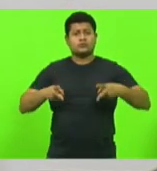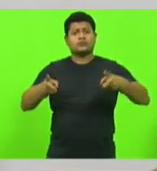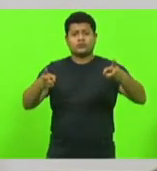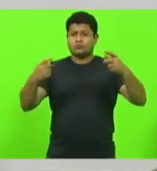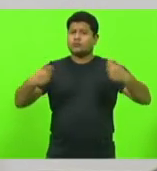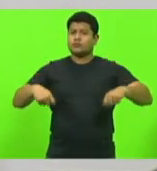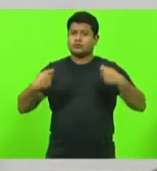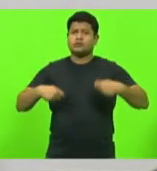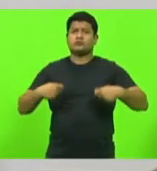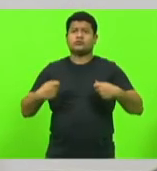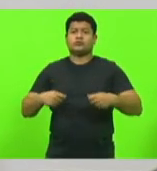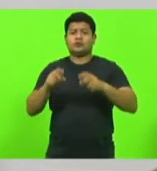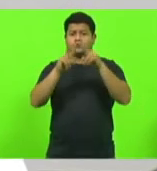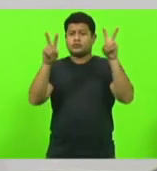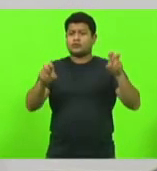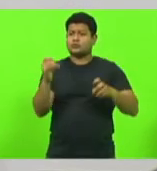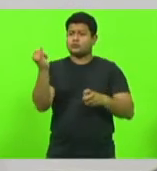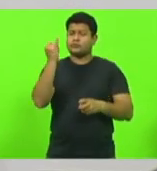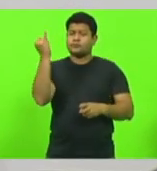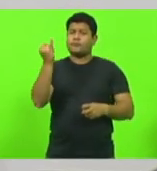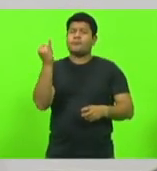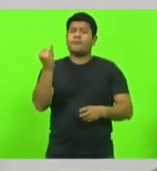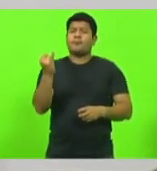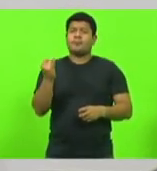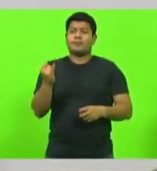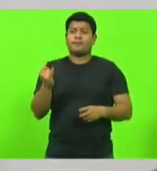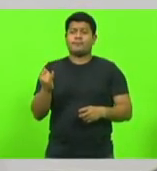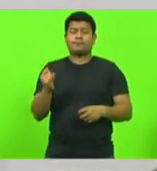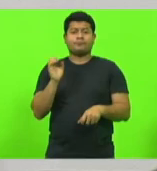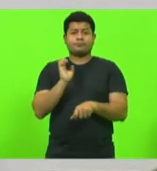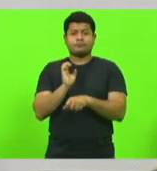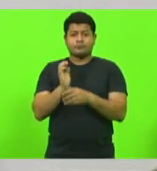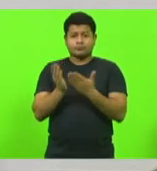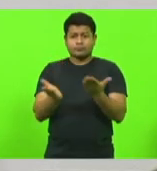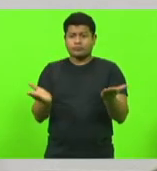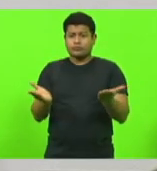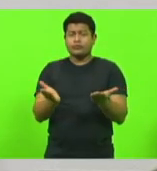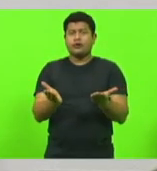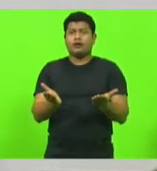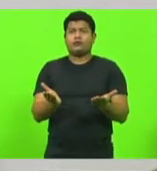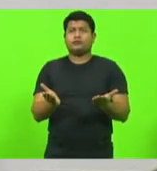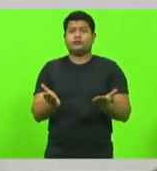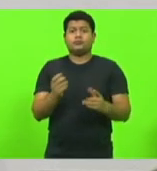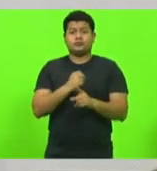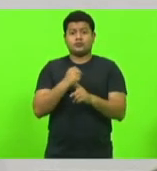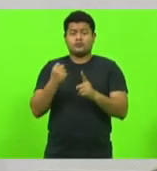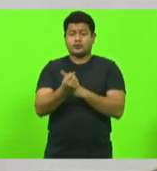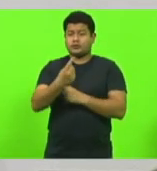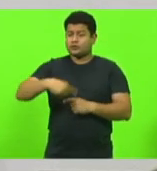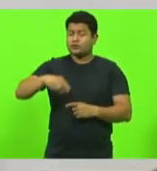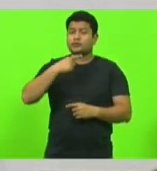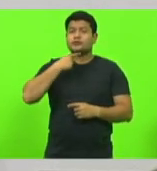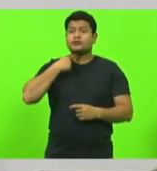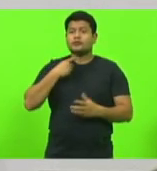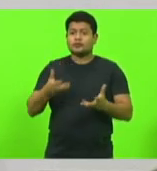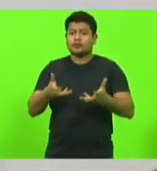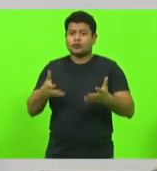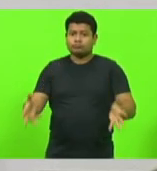relevantes para o Estado de Direito e para a sociedade que nós desejamos edificar.